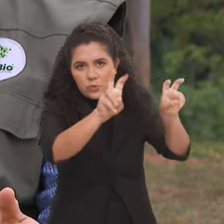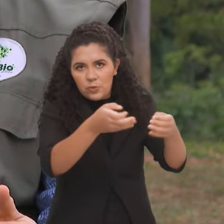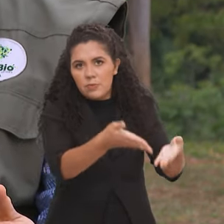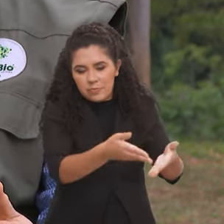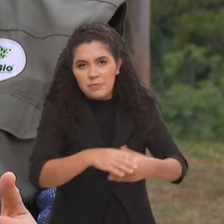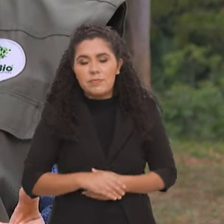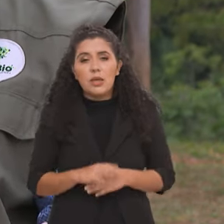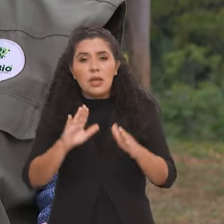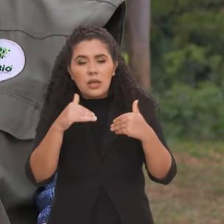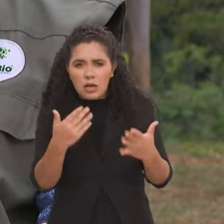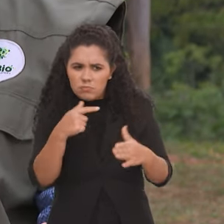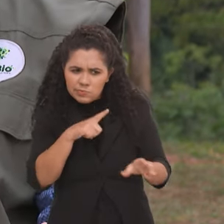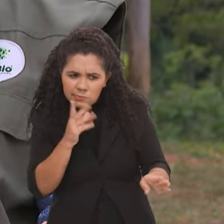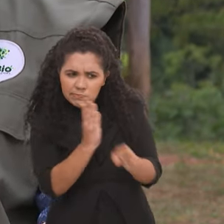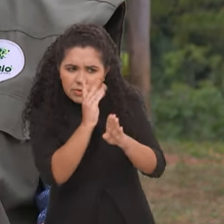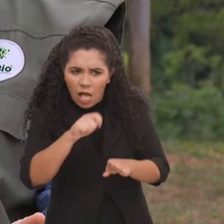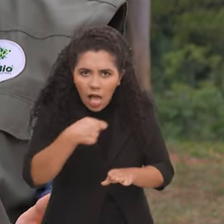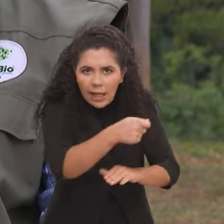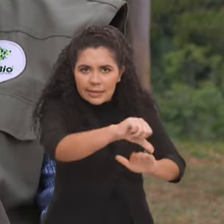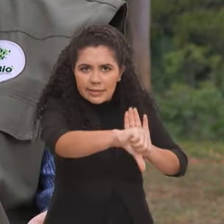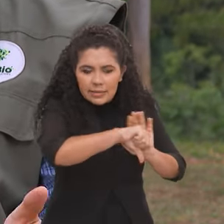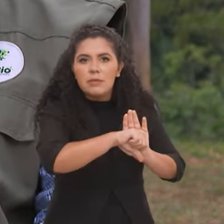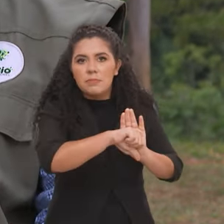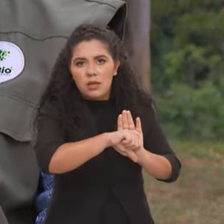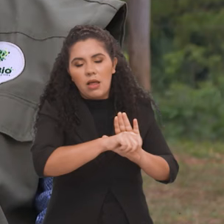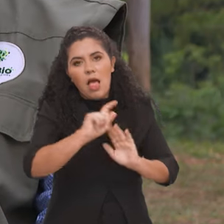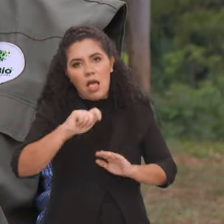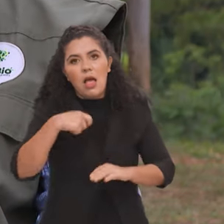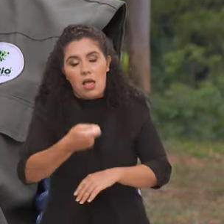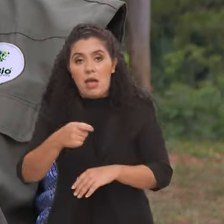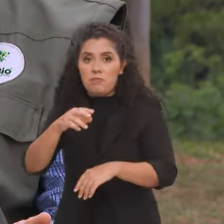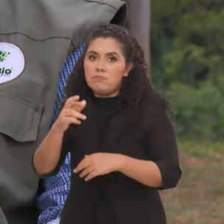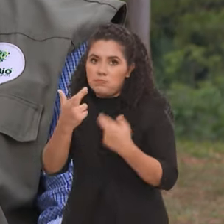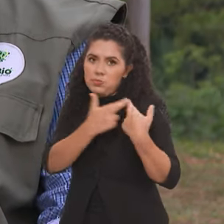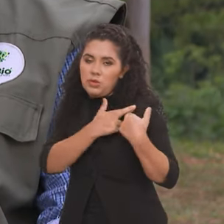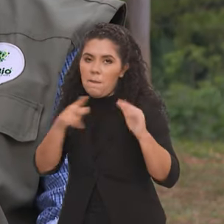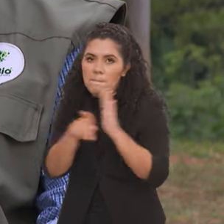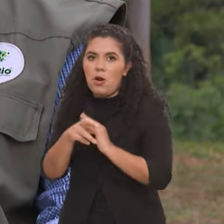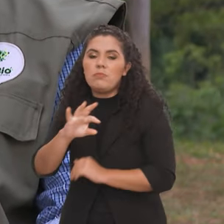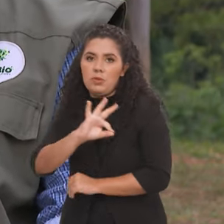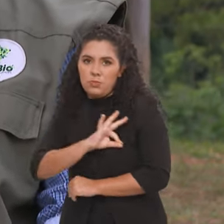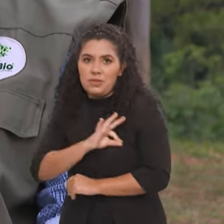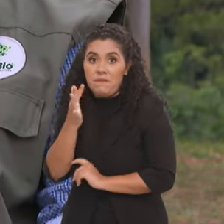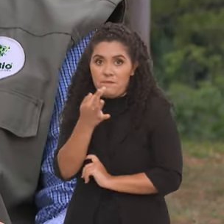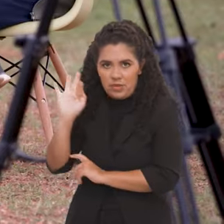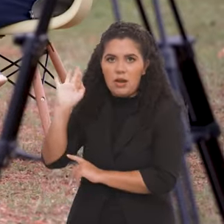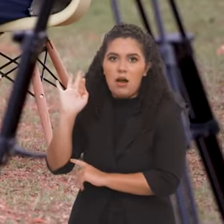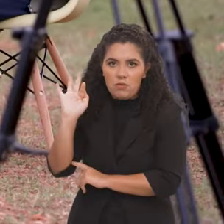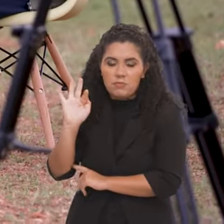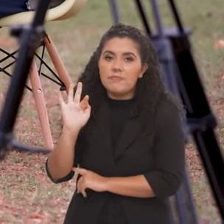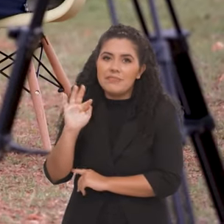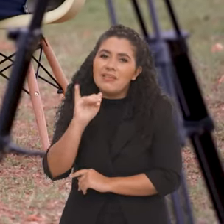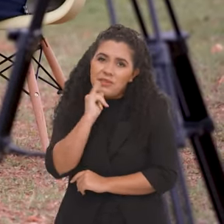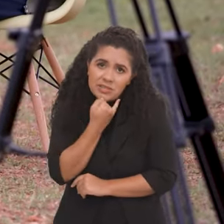E aí, quando se constata um crime, aí sim já passa a ser atribuição da polícia, né? Nesse caso, da Polícia Federal. Essa é uma